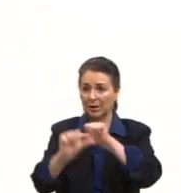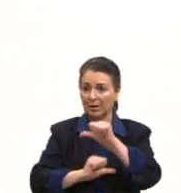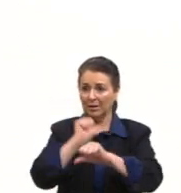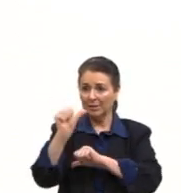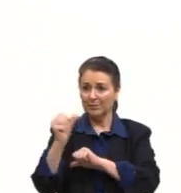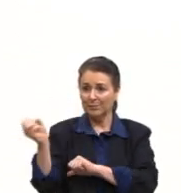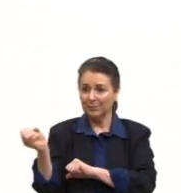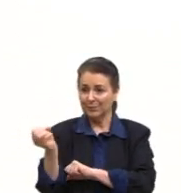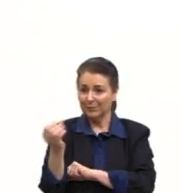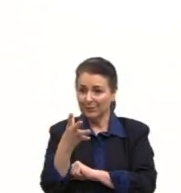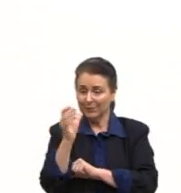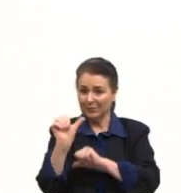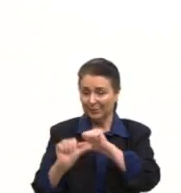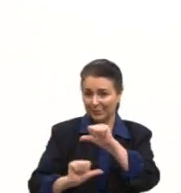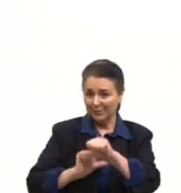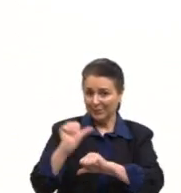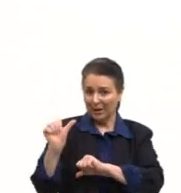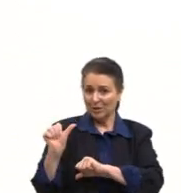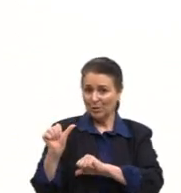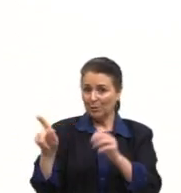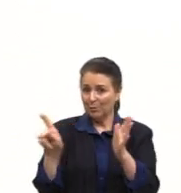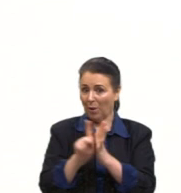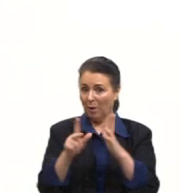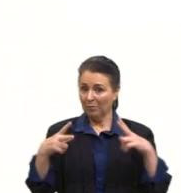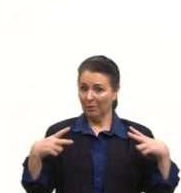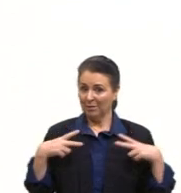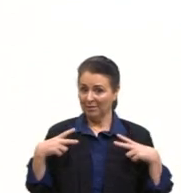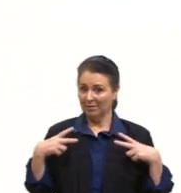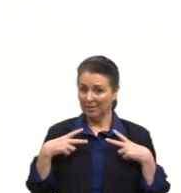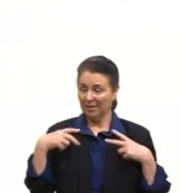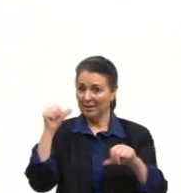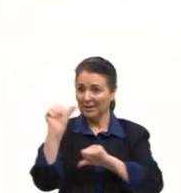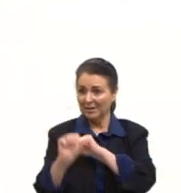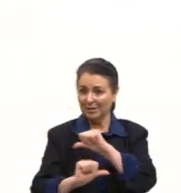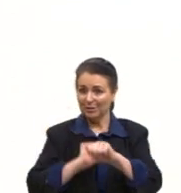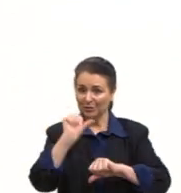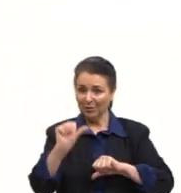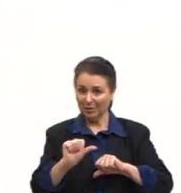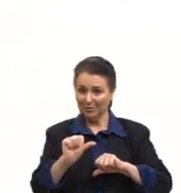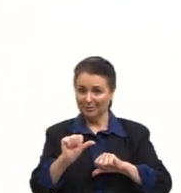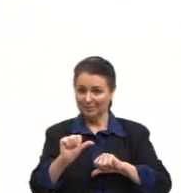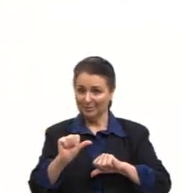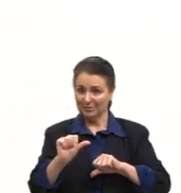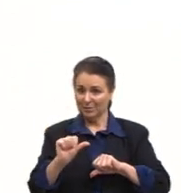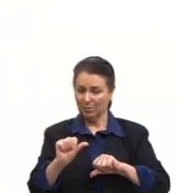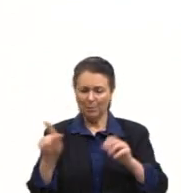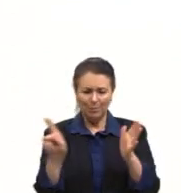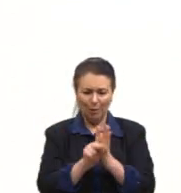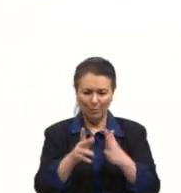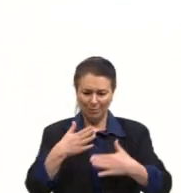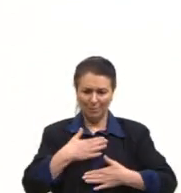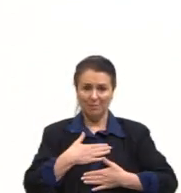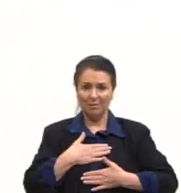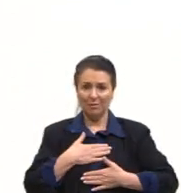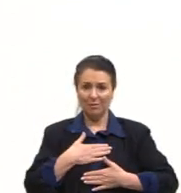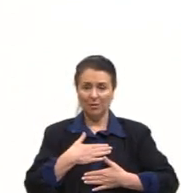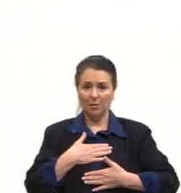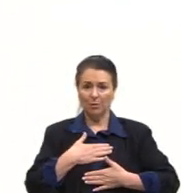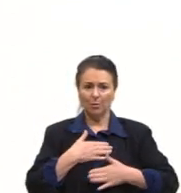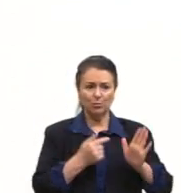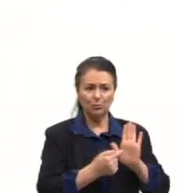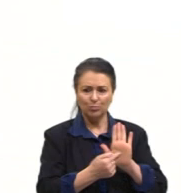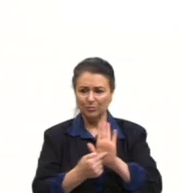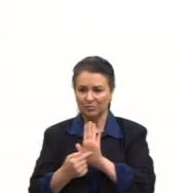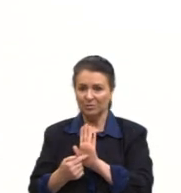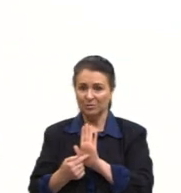líquida, de que forma a pós-modernidade transforma a intimidade das pessoas. Nós nos jogamos mais a nos